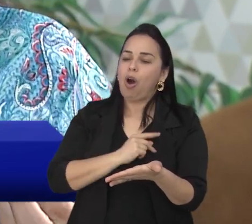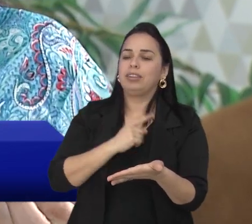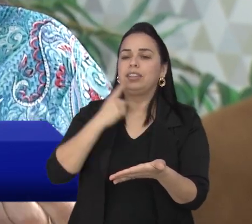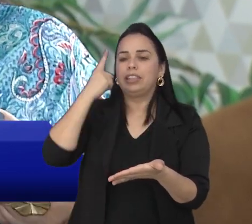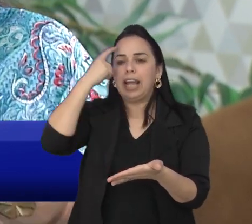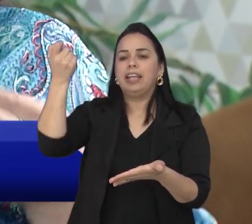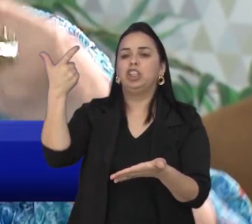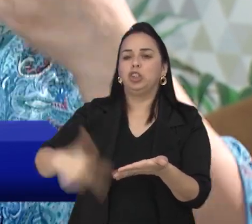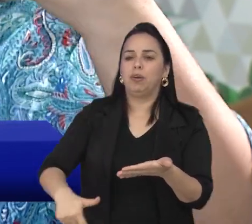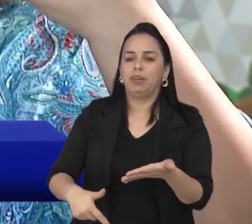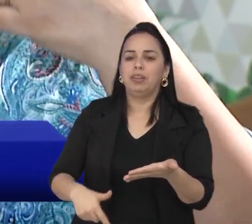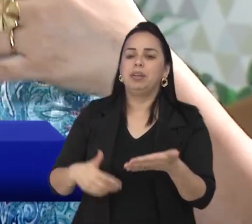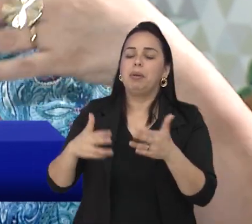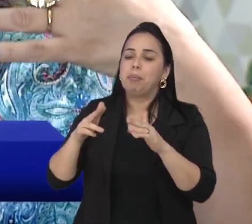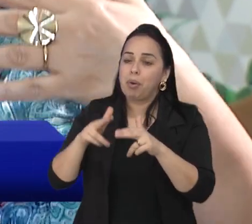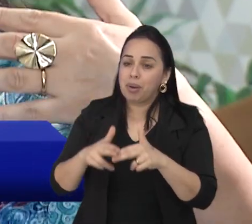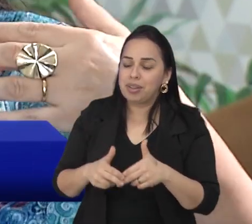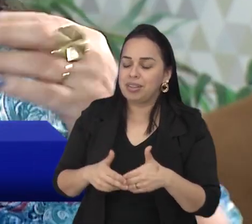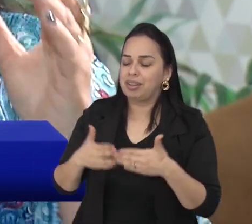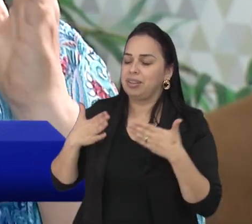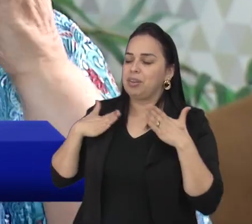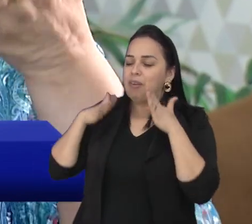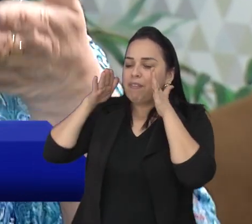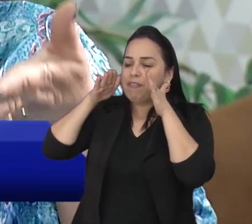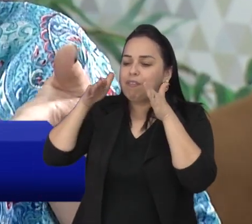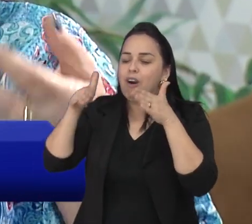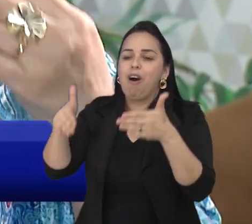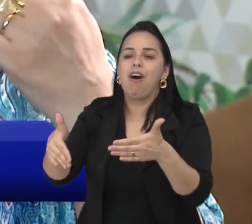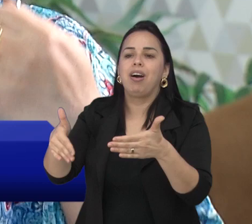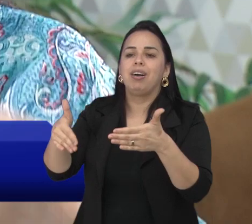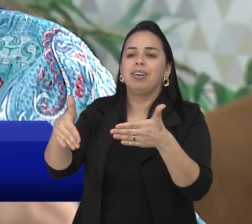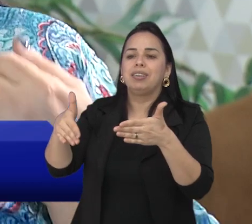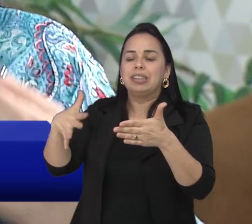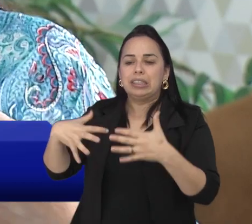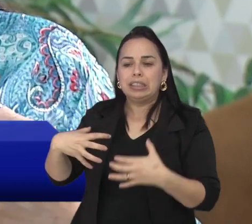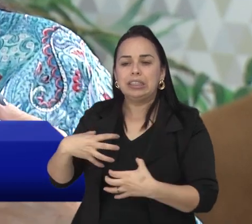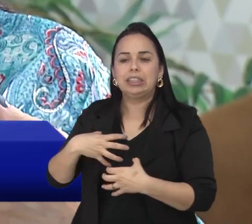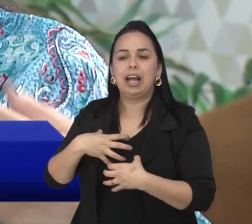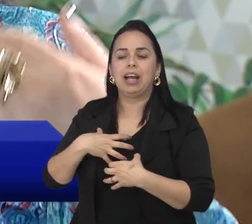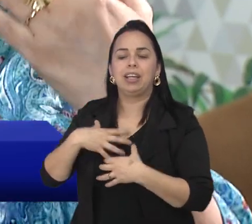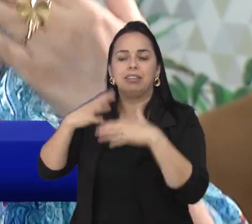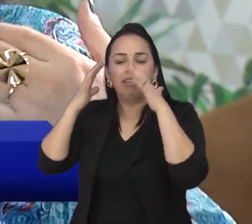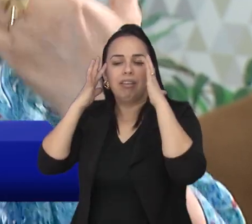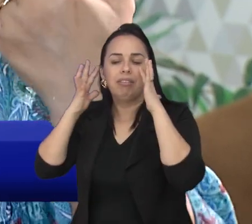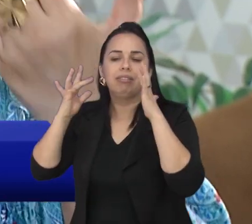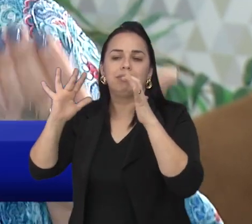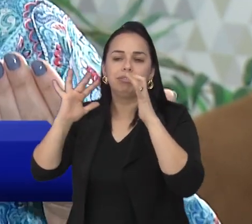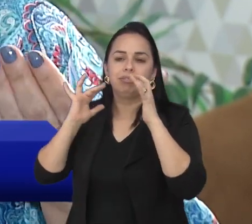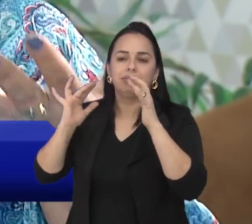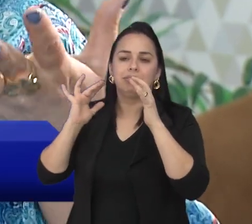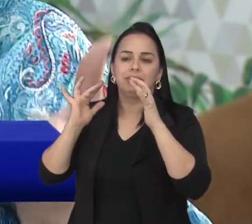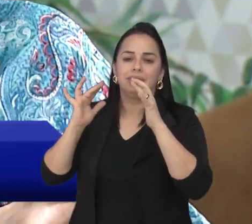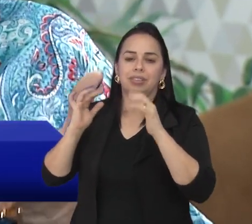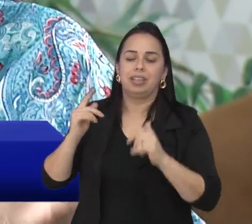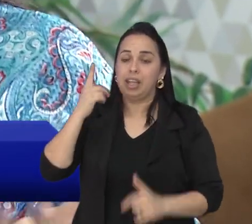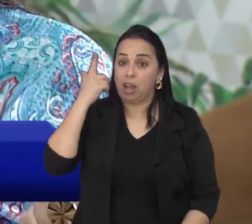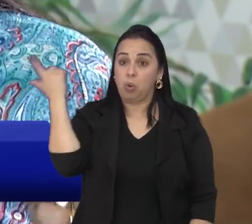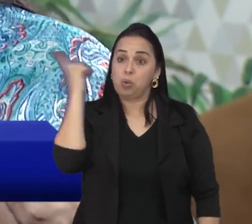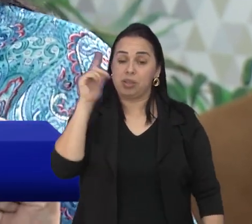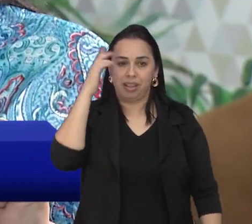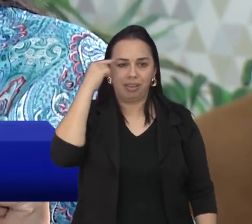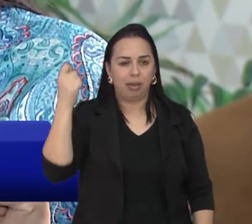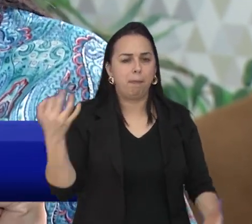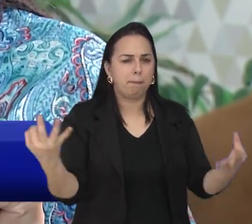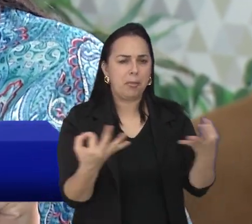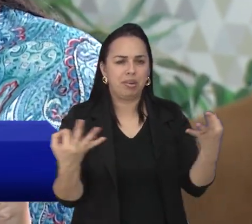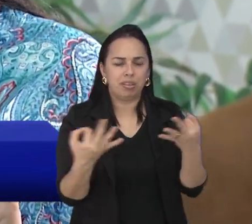ideias. Então, estar nesse momento que você exerce o papel de presença e de reflexão, ele te leva para